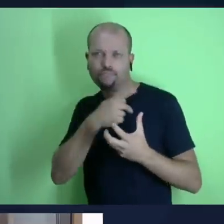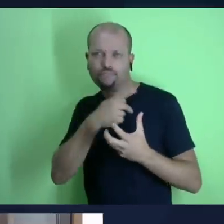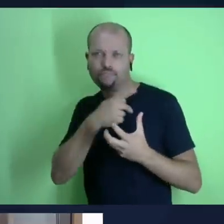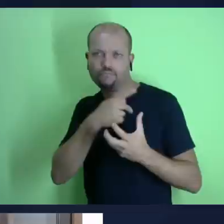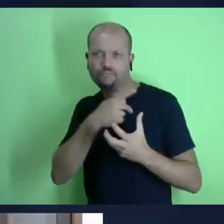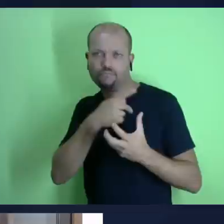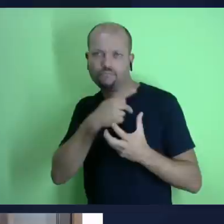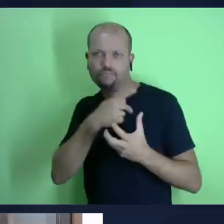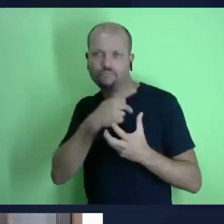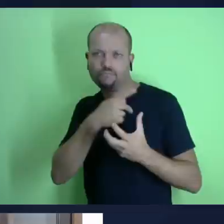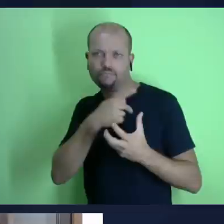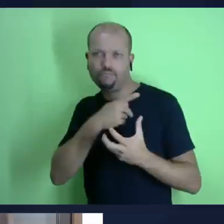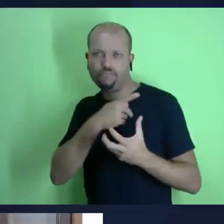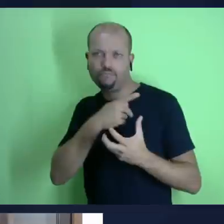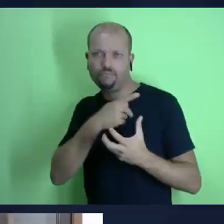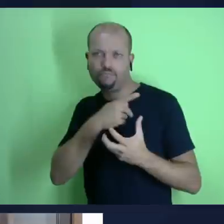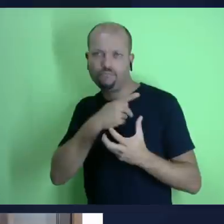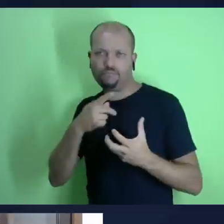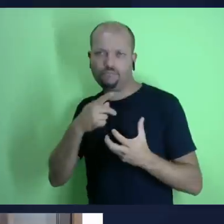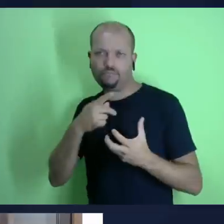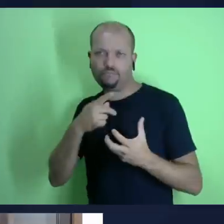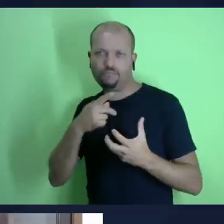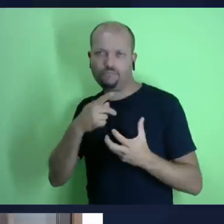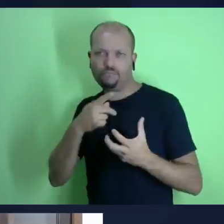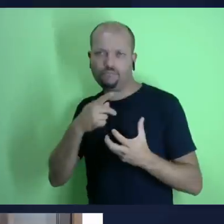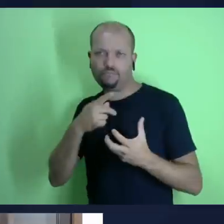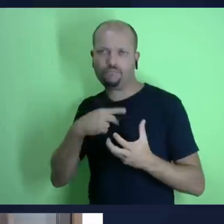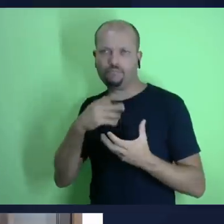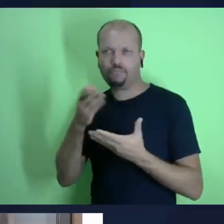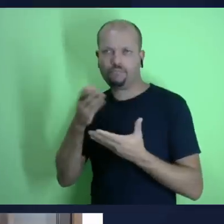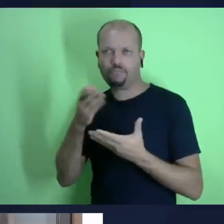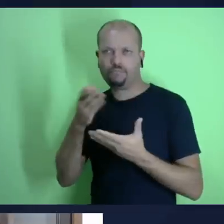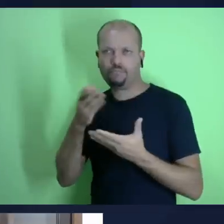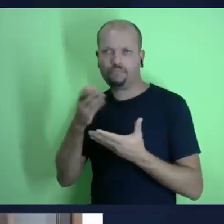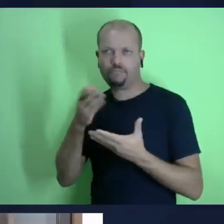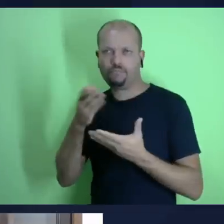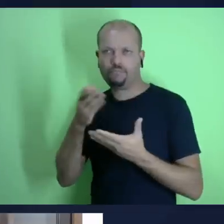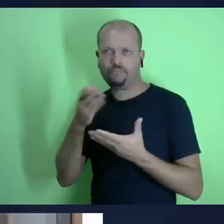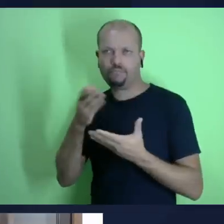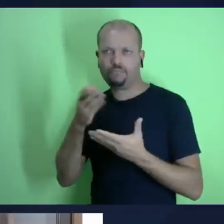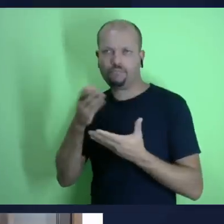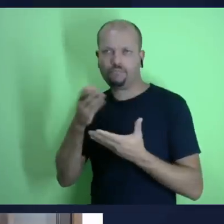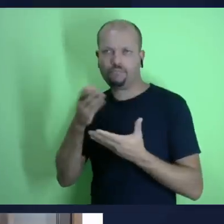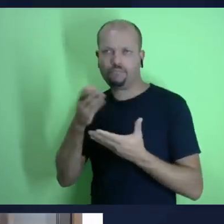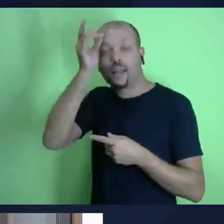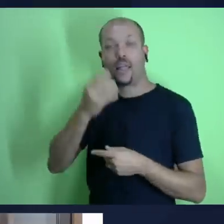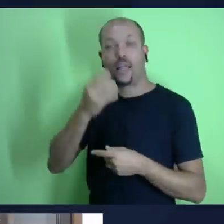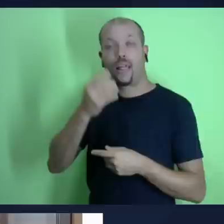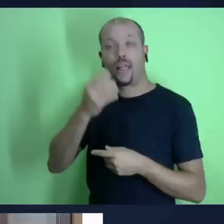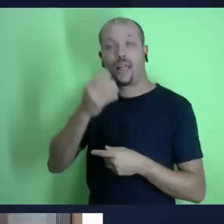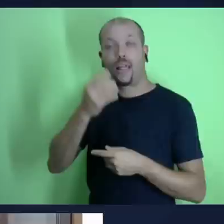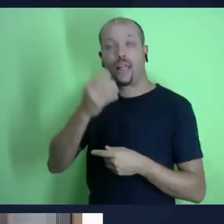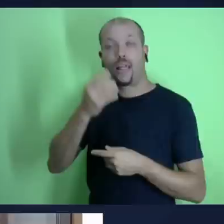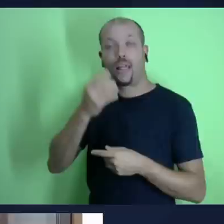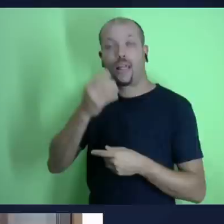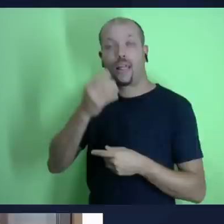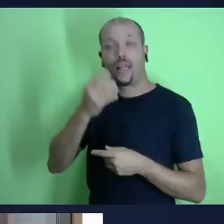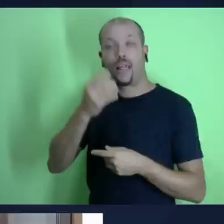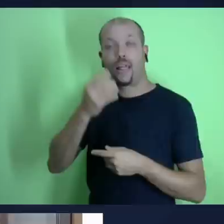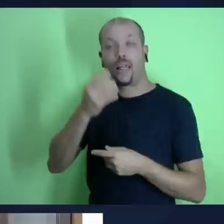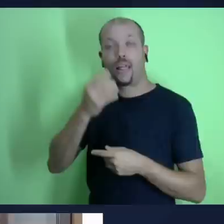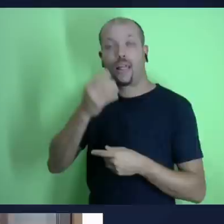pelo trabalho de deus pai em meu favor eu eu me sinto muito pequeno mas como eu já disse muito